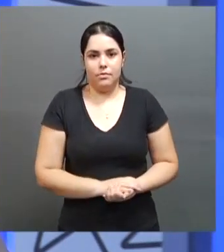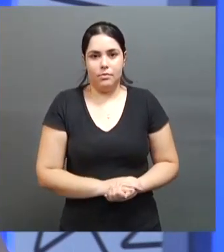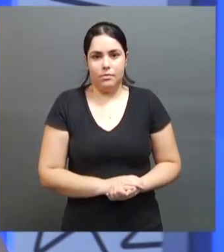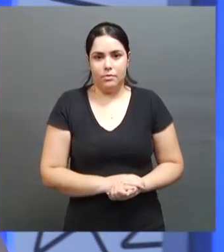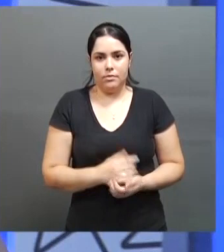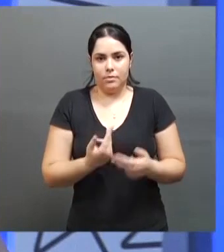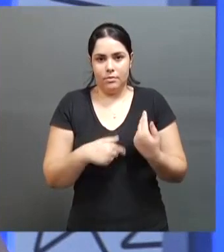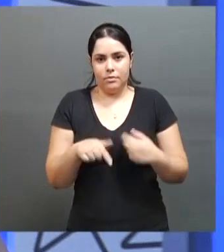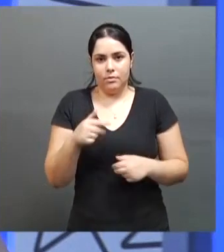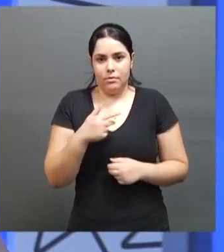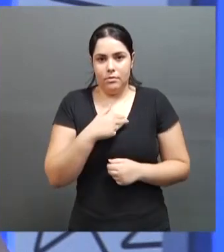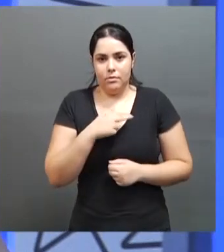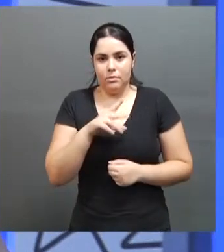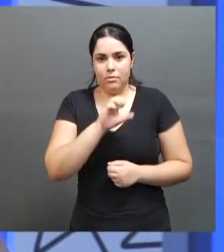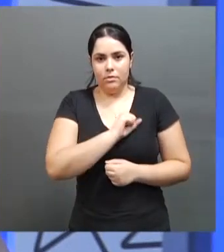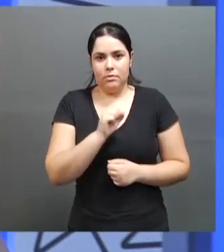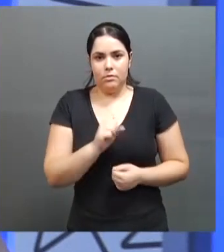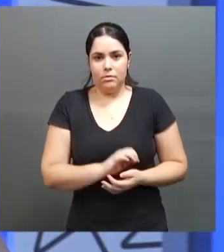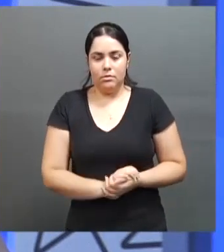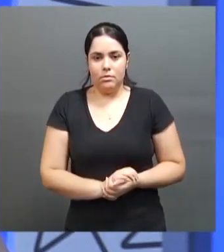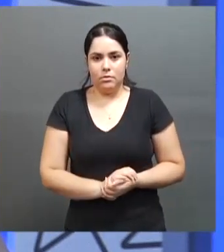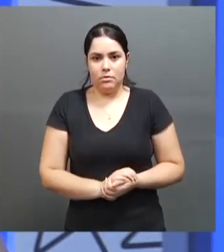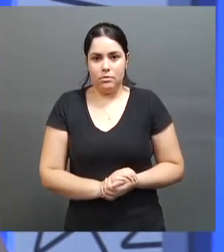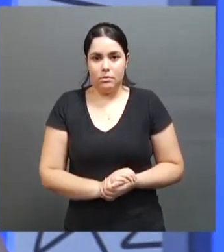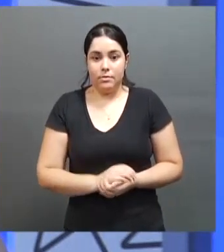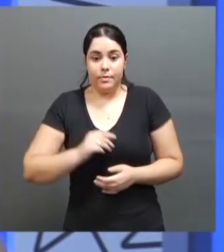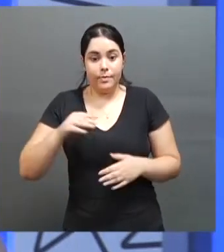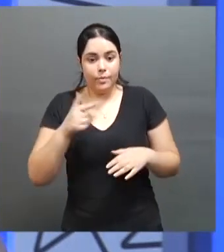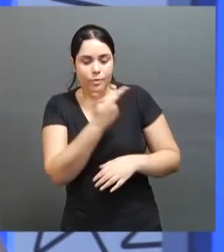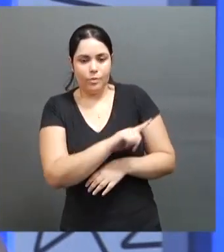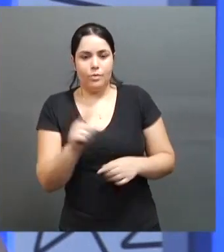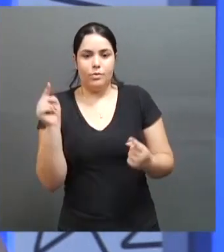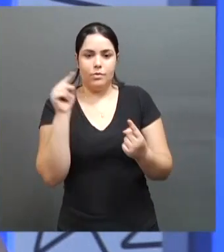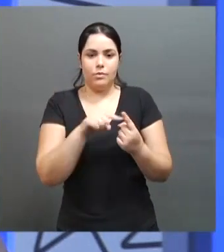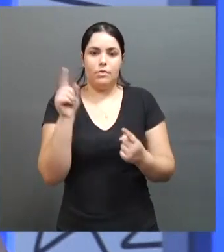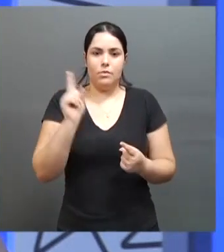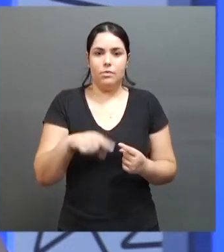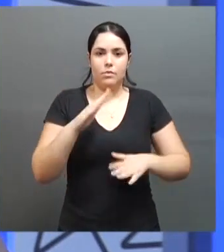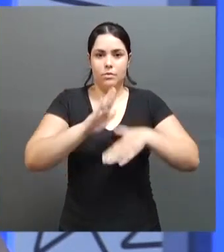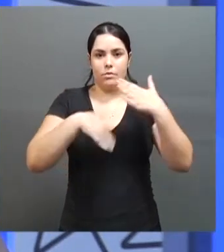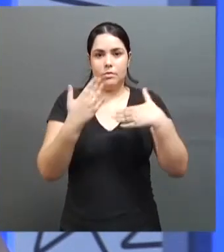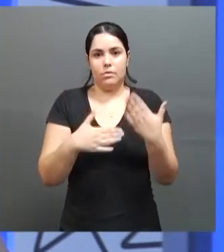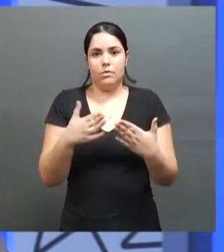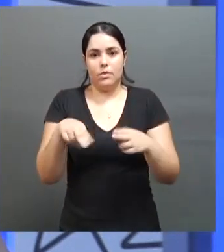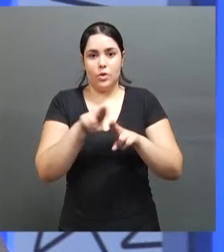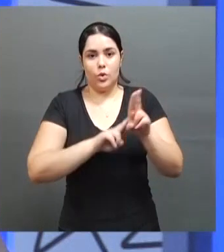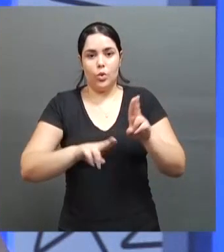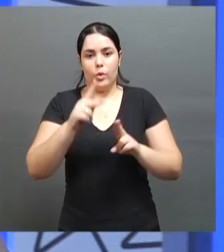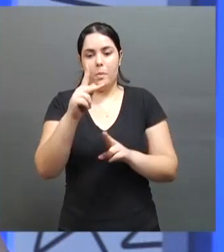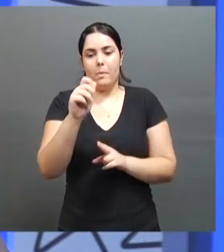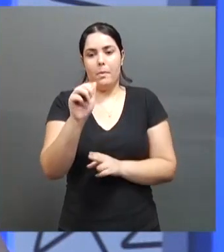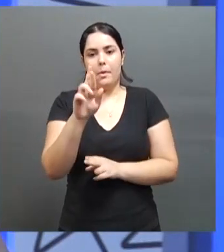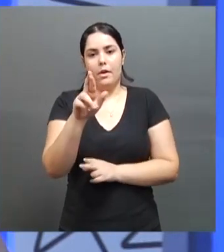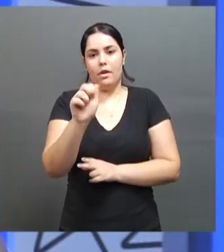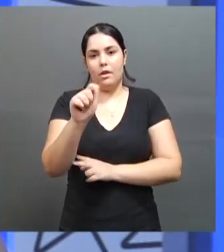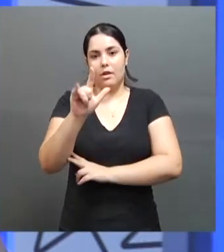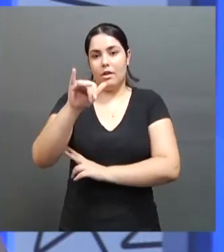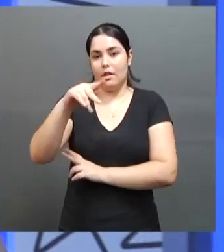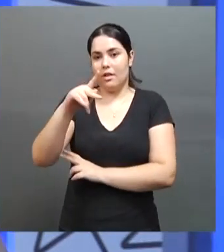paixão mesmo. E agora a nossa próxima meta também é desenvolver agora a UFO Paralímpica, acho